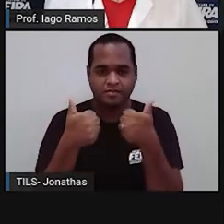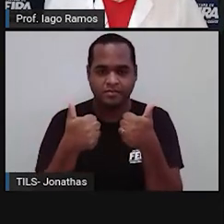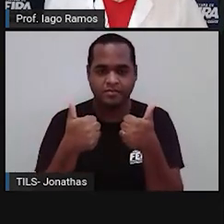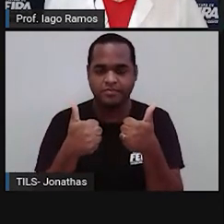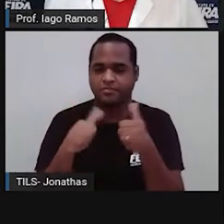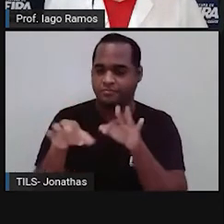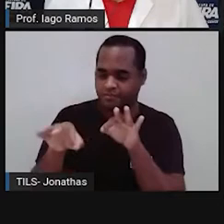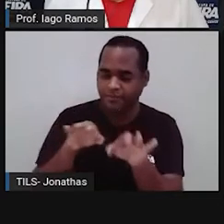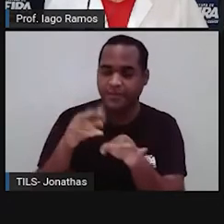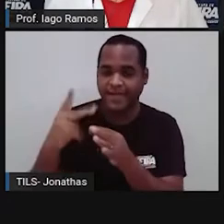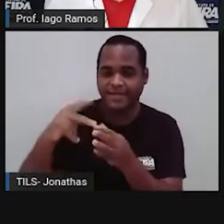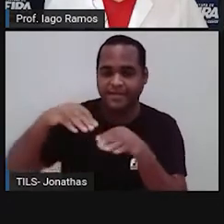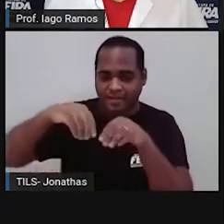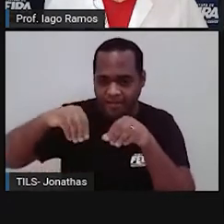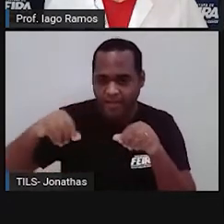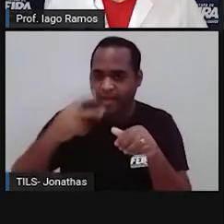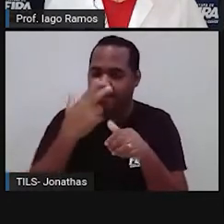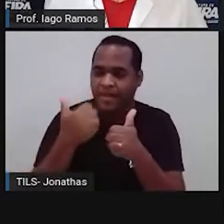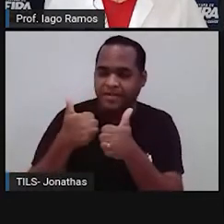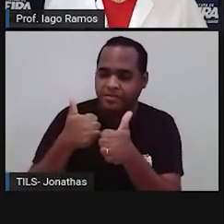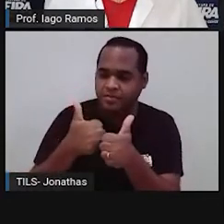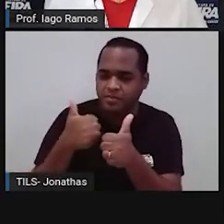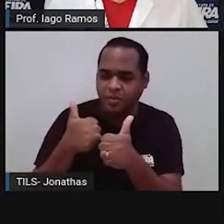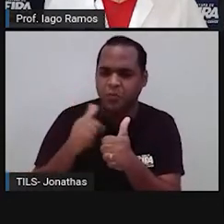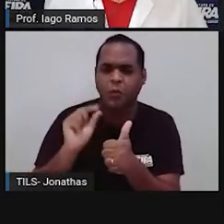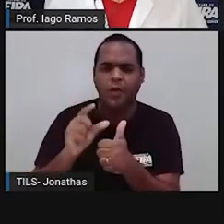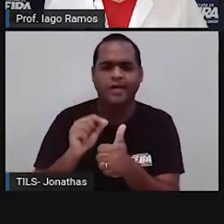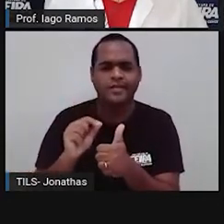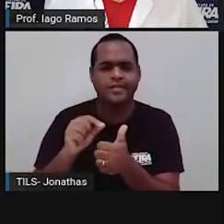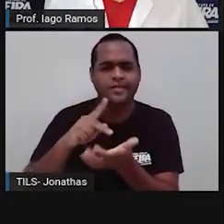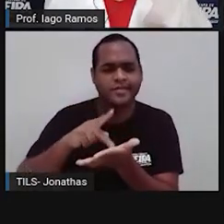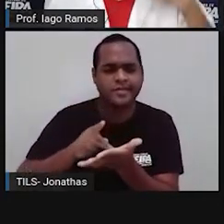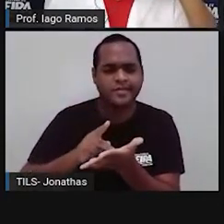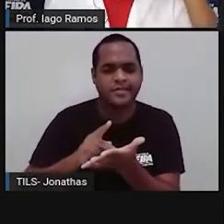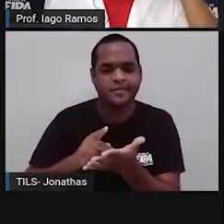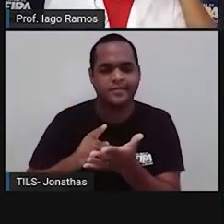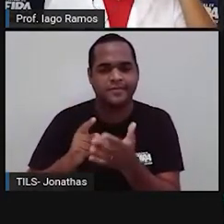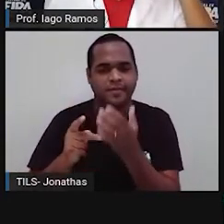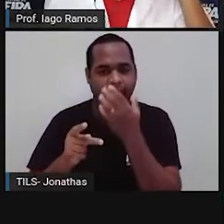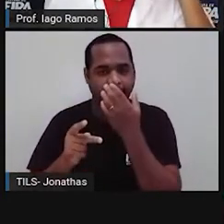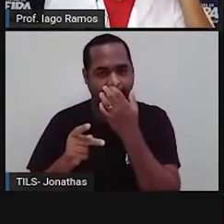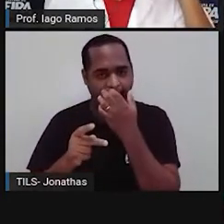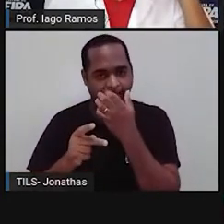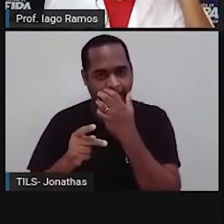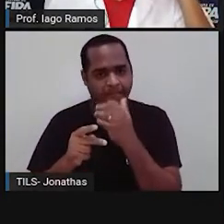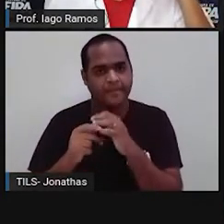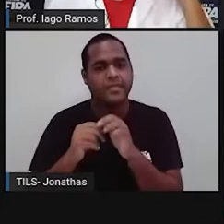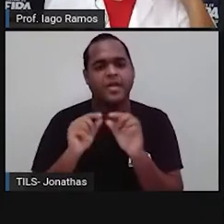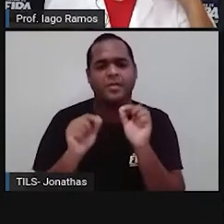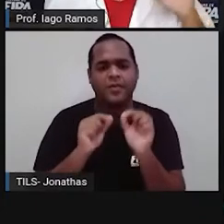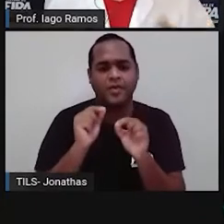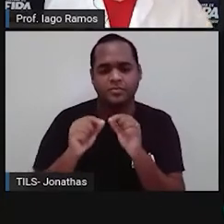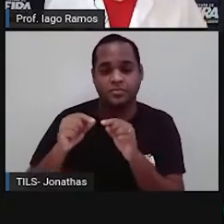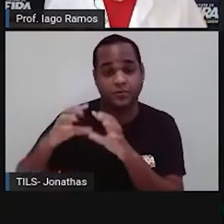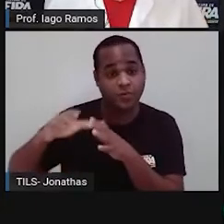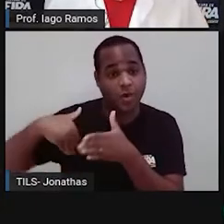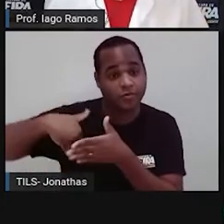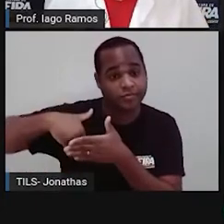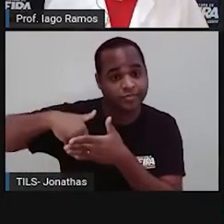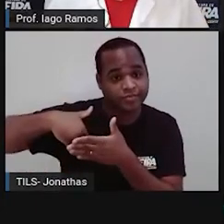forma do planeta Terra é mais próxima de que sólido geométrico? É claro que a Terra, a gente lembra de uma bolinha de futebol, né?